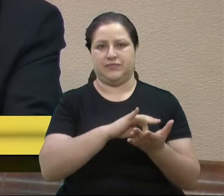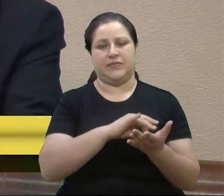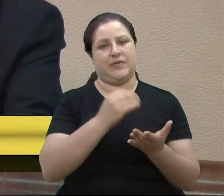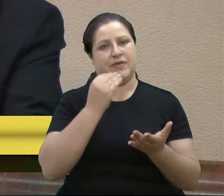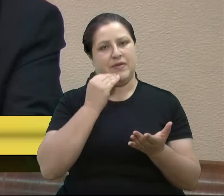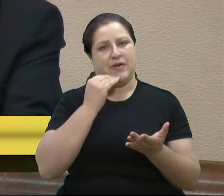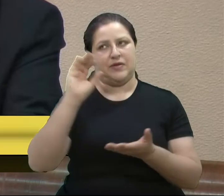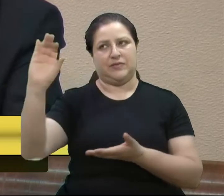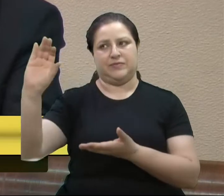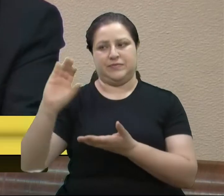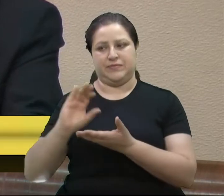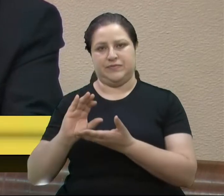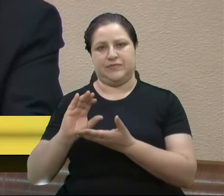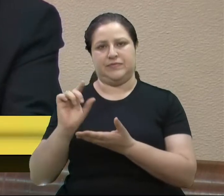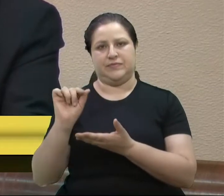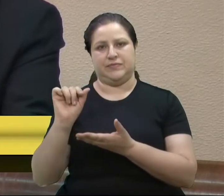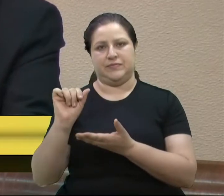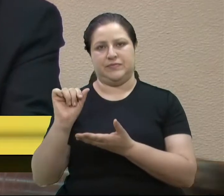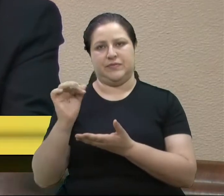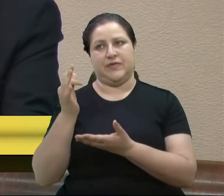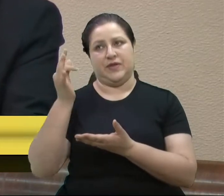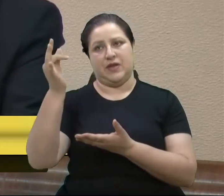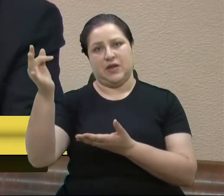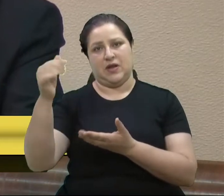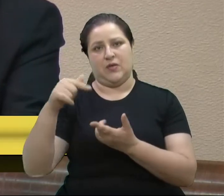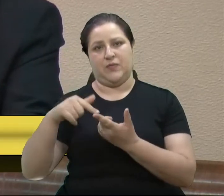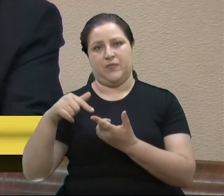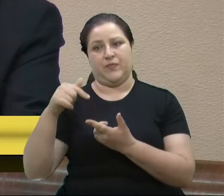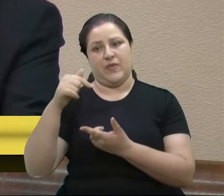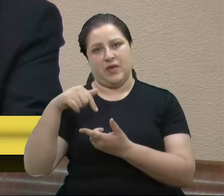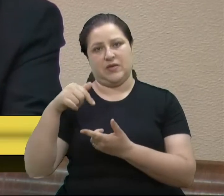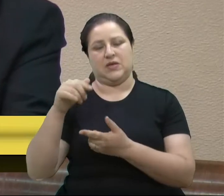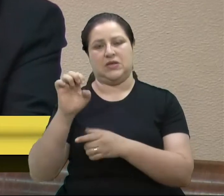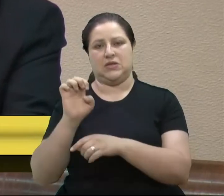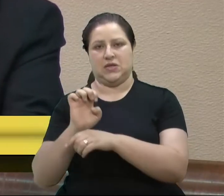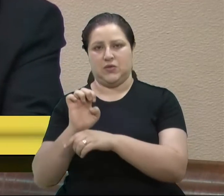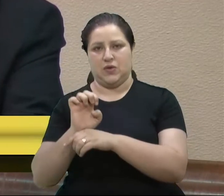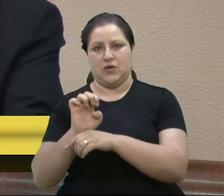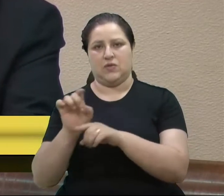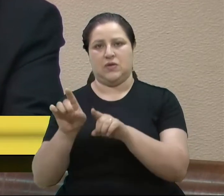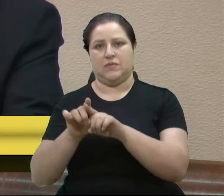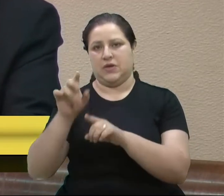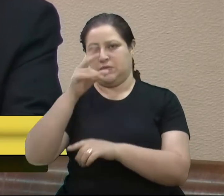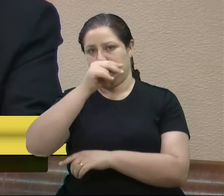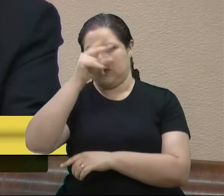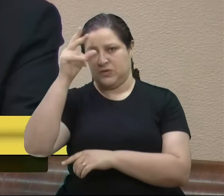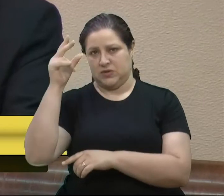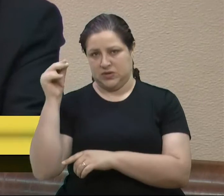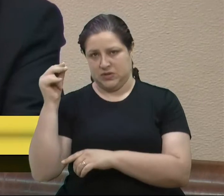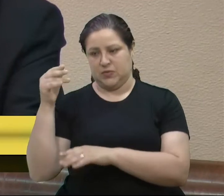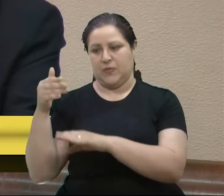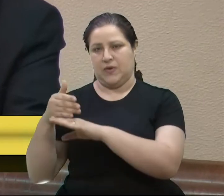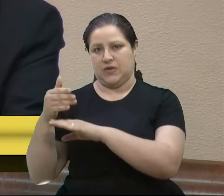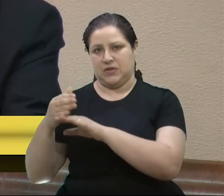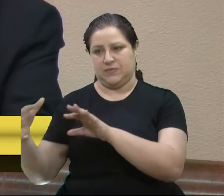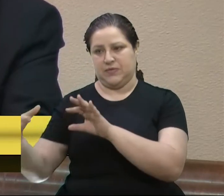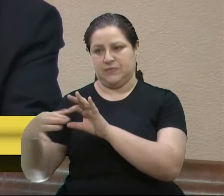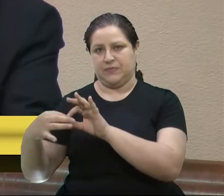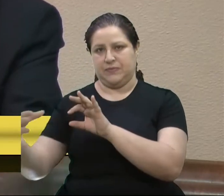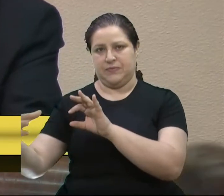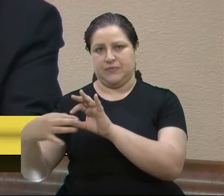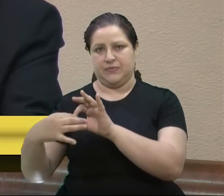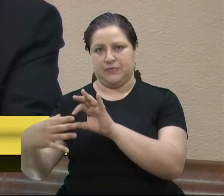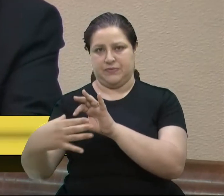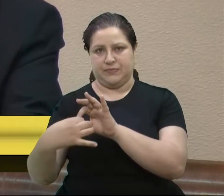estaduais, no caso aqui estadual, e dos municípios envolvidos, ligados ao projeto,